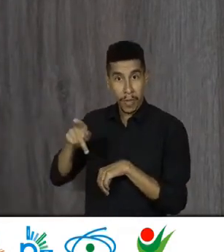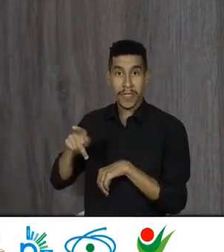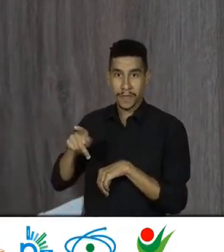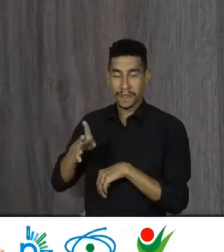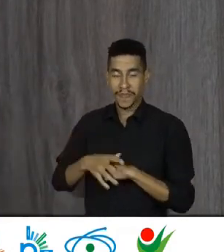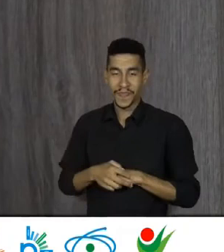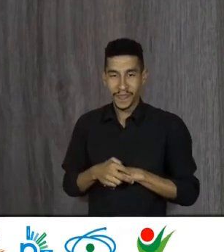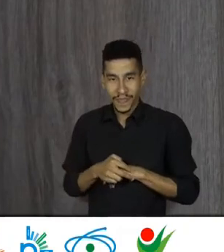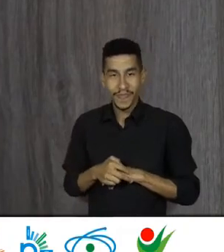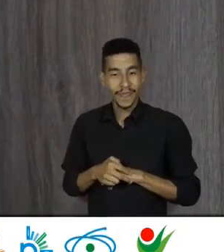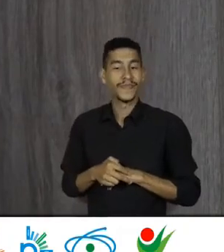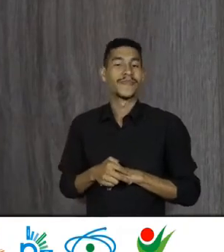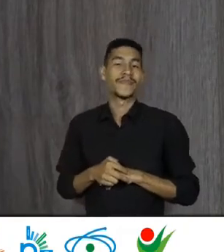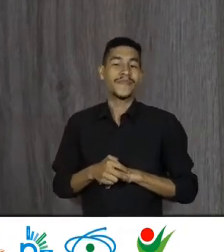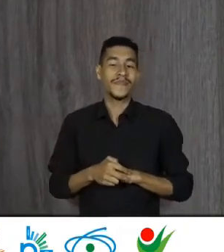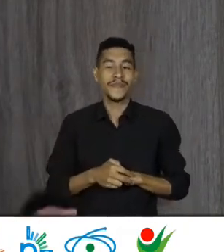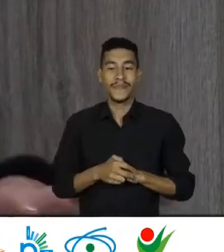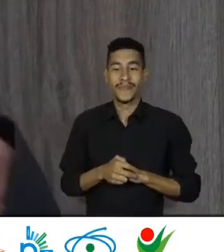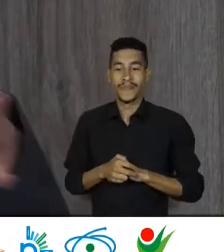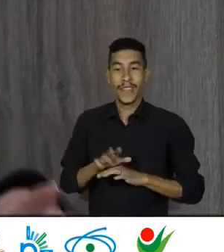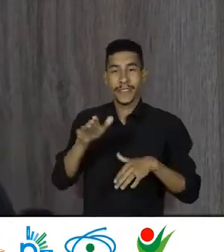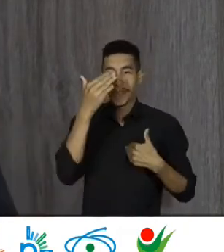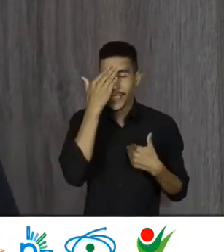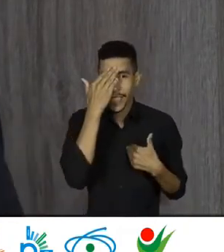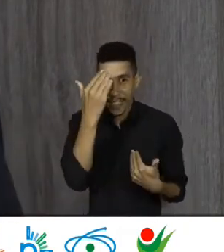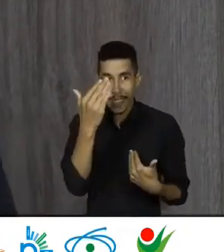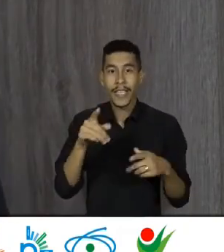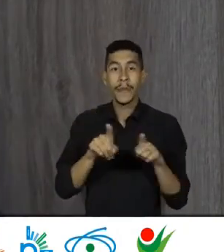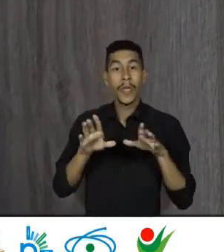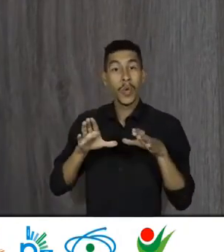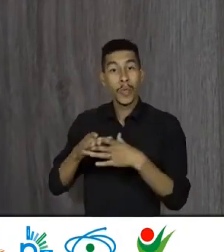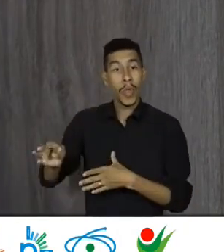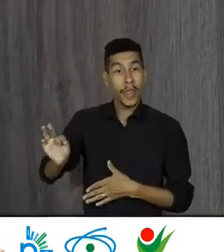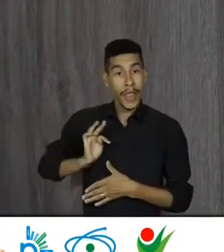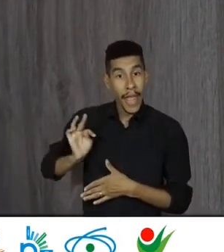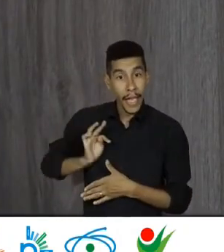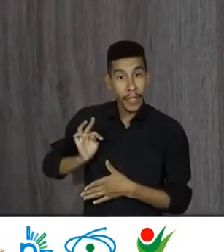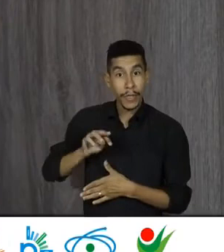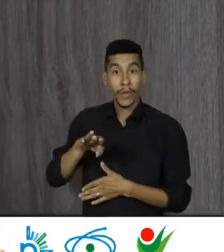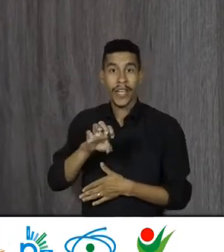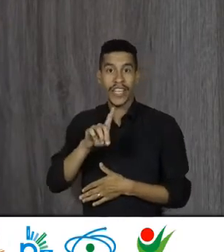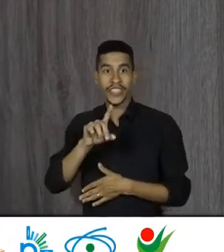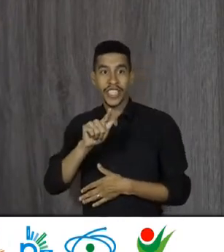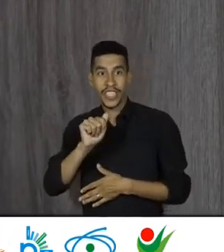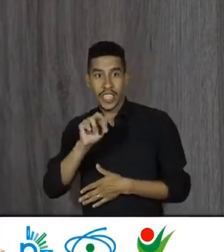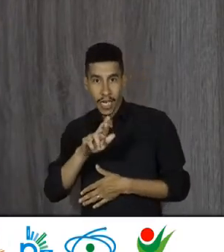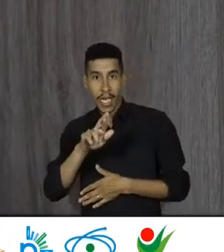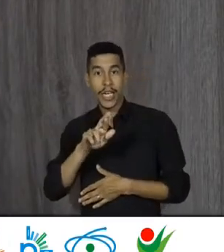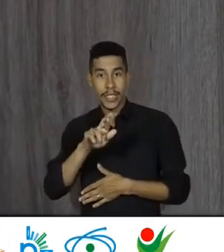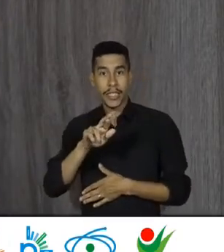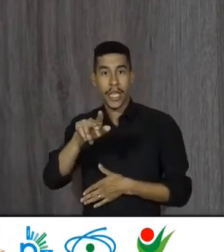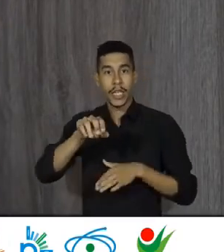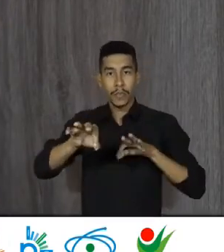Estão Preparando Para vocês Queria agradecer A equipe técnica Comandada pelo Edgar Evaristo